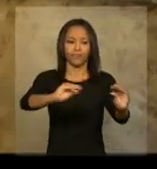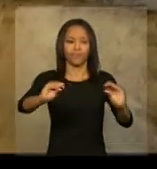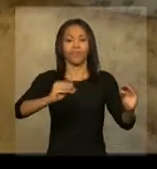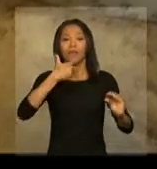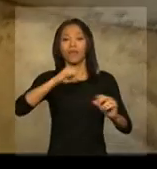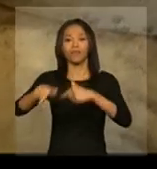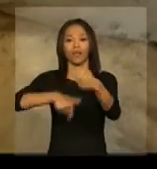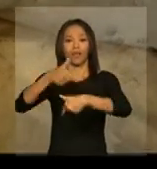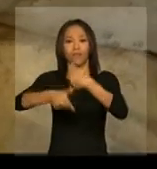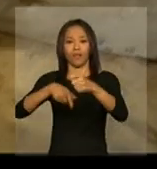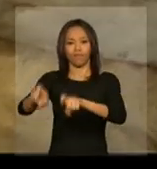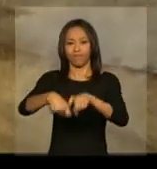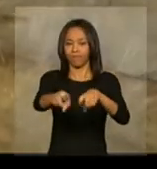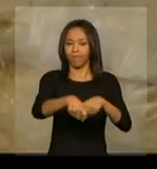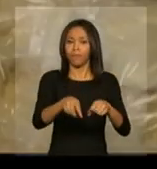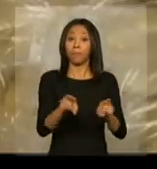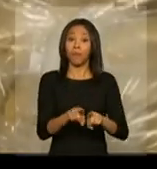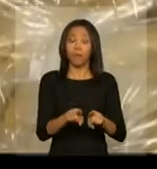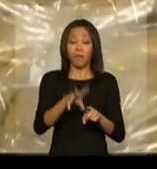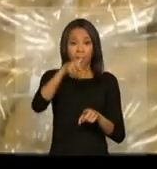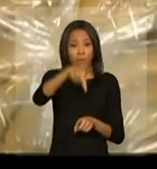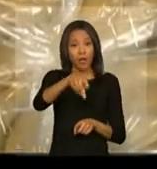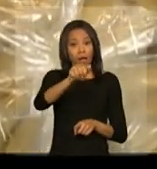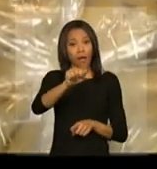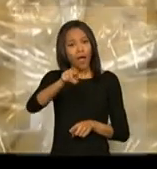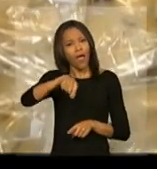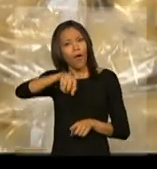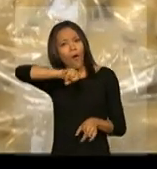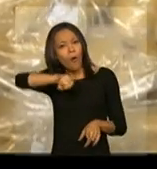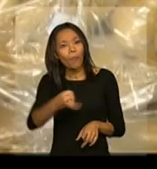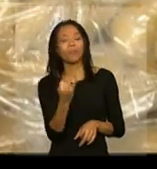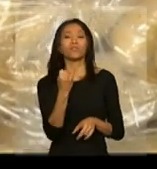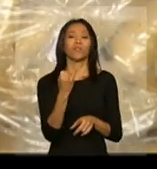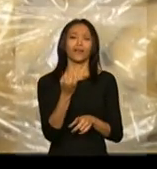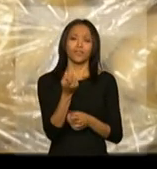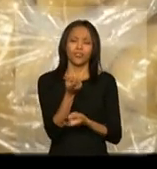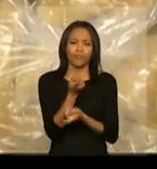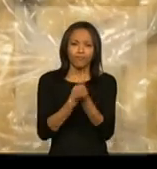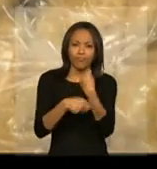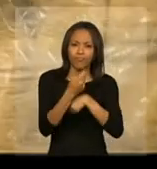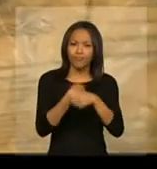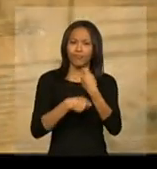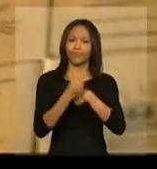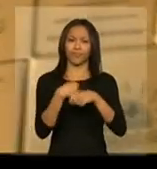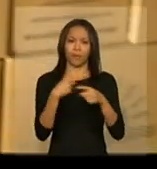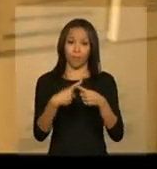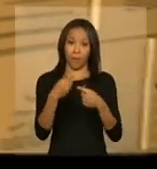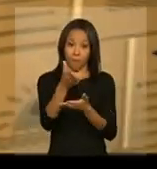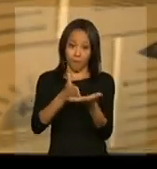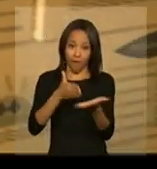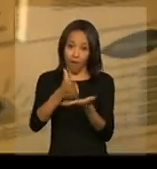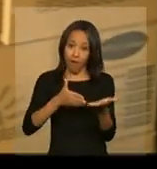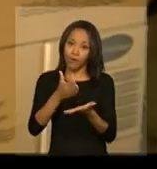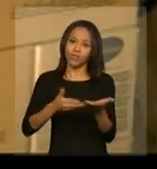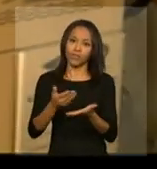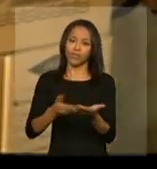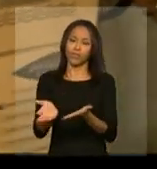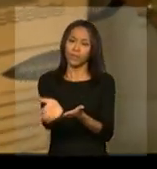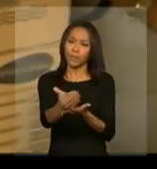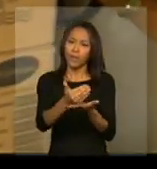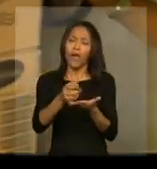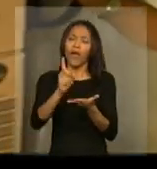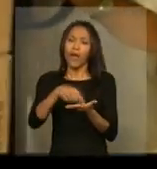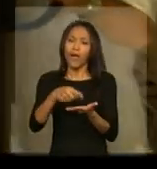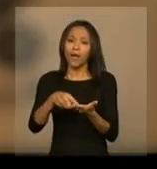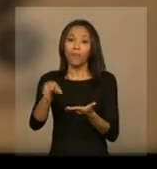PAA representa também uma ótima oportunidade de geração de negócios, pois parte da produção é adquirida por organizações